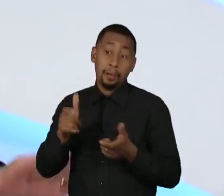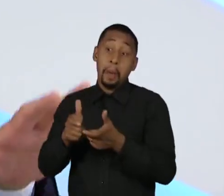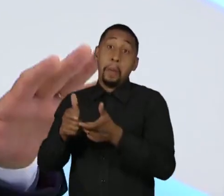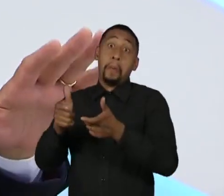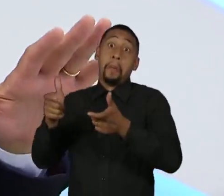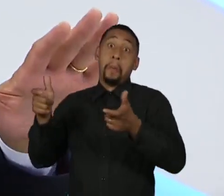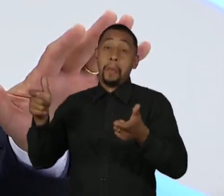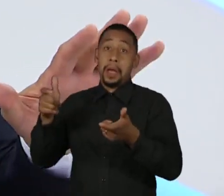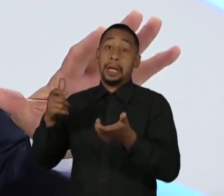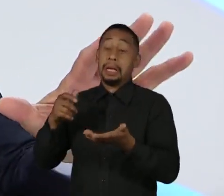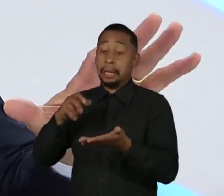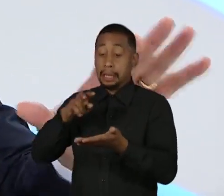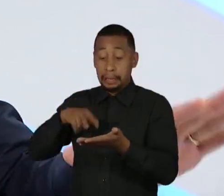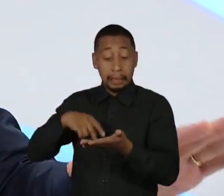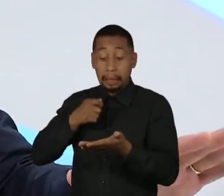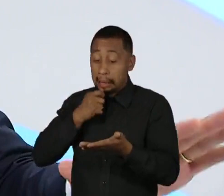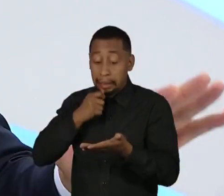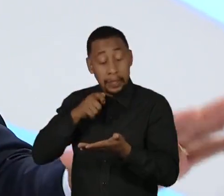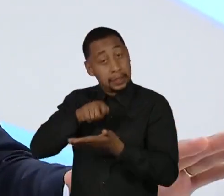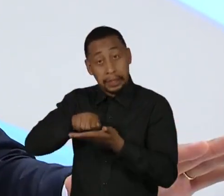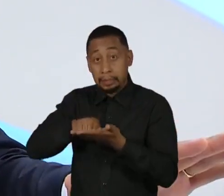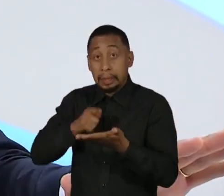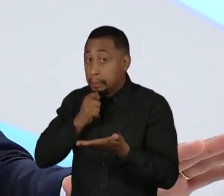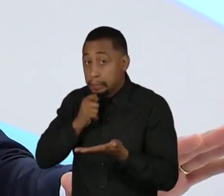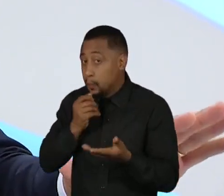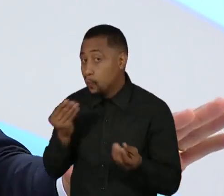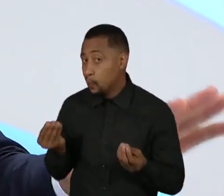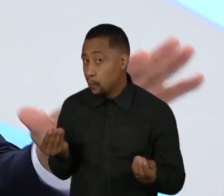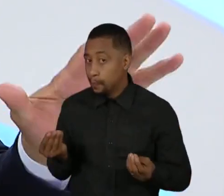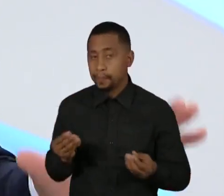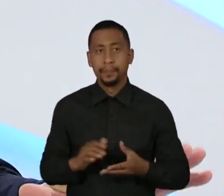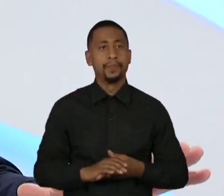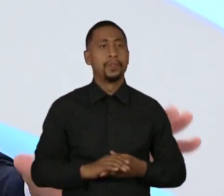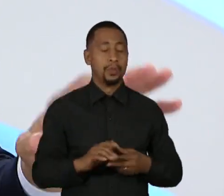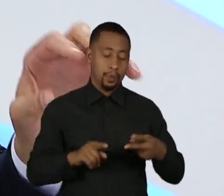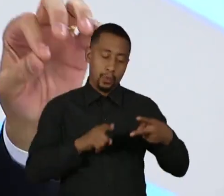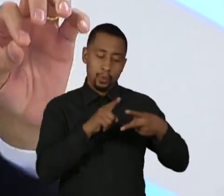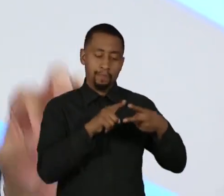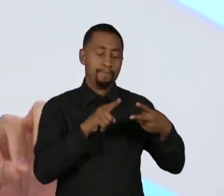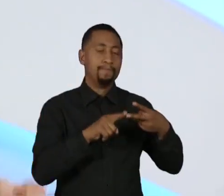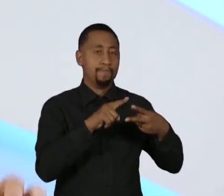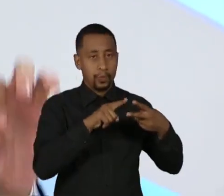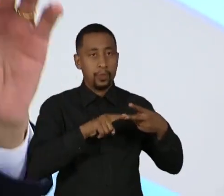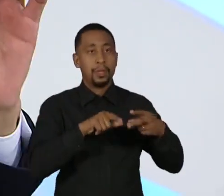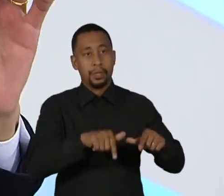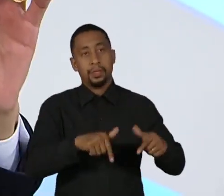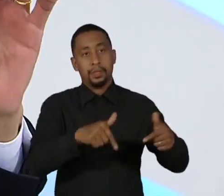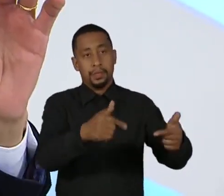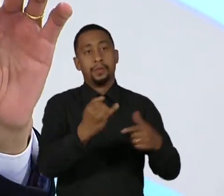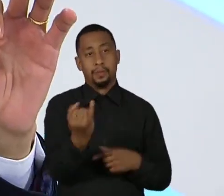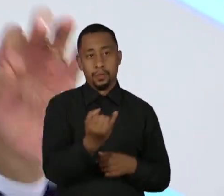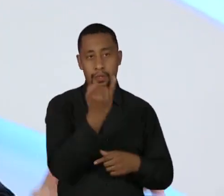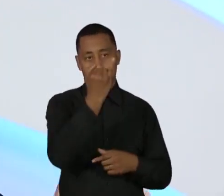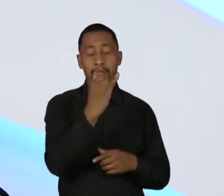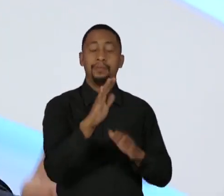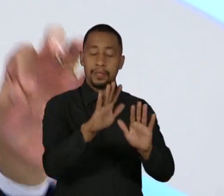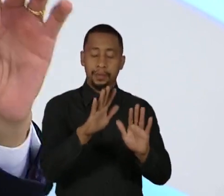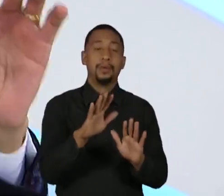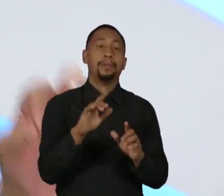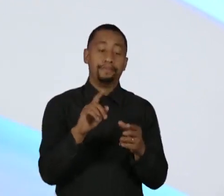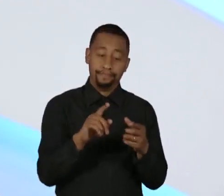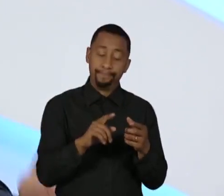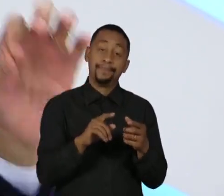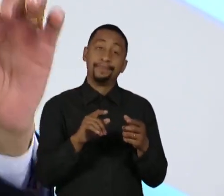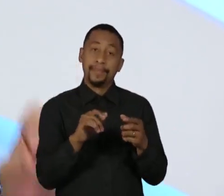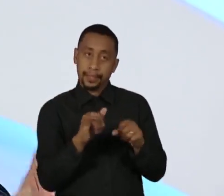nós estamos construindo duas políticas importantes, repito, nenhuma política pode ser desenhada